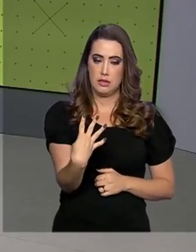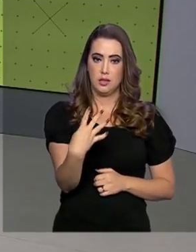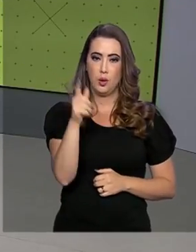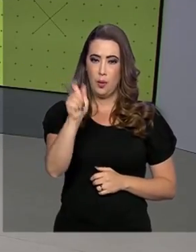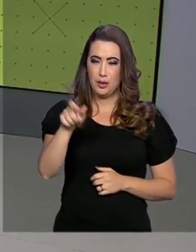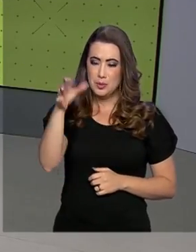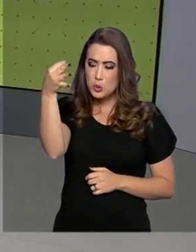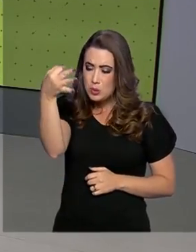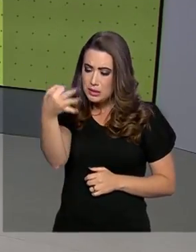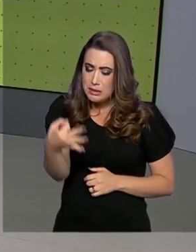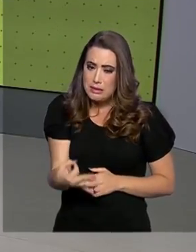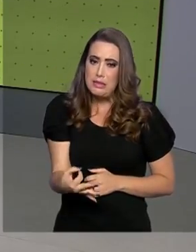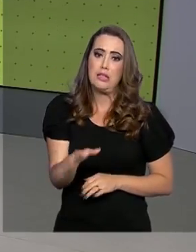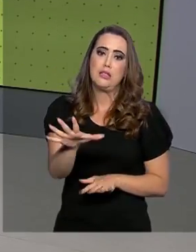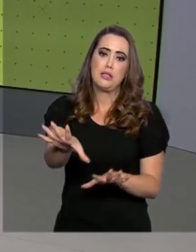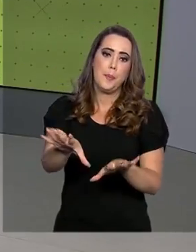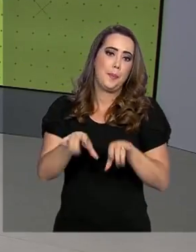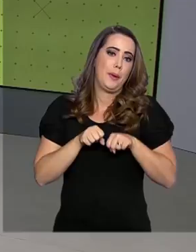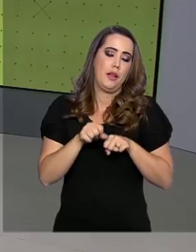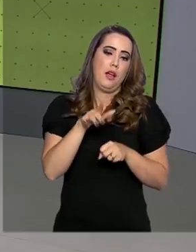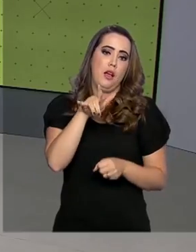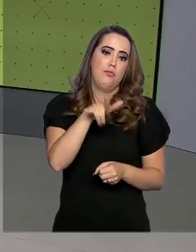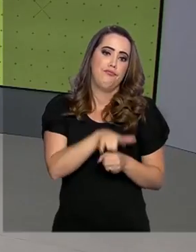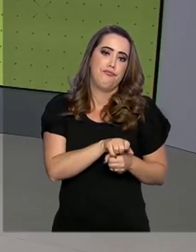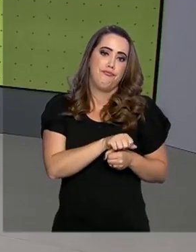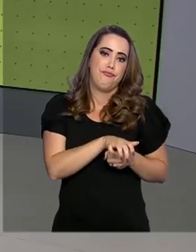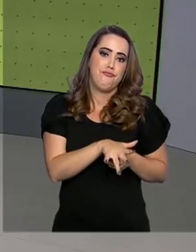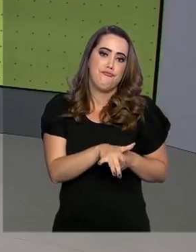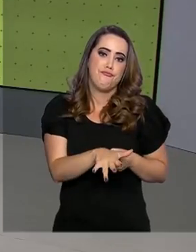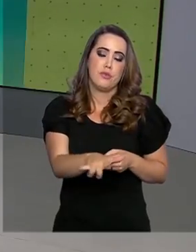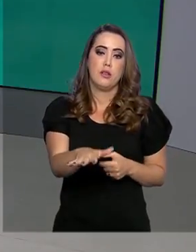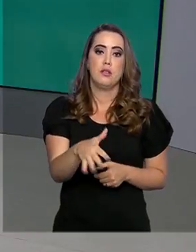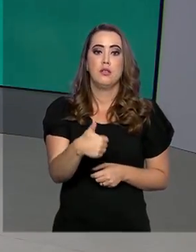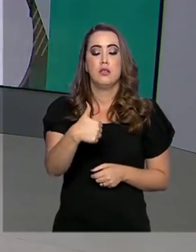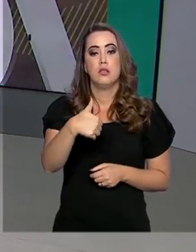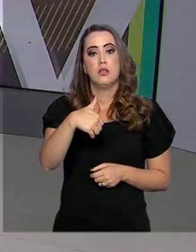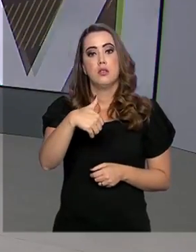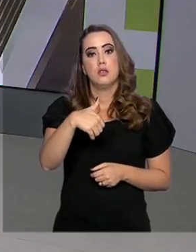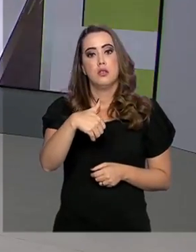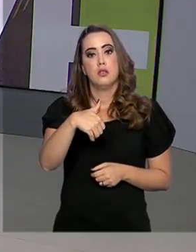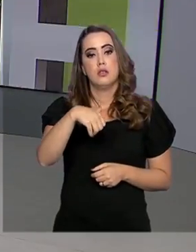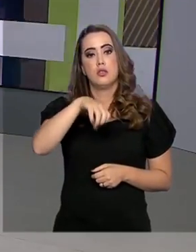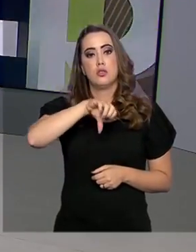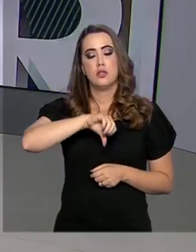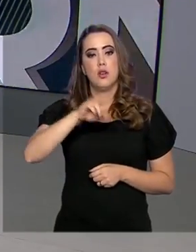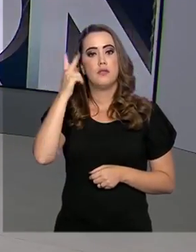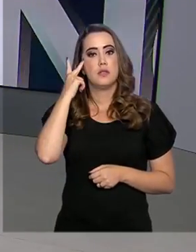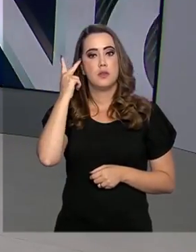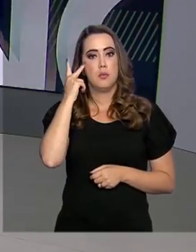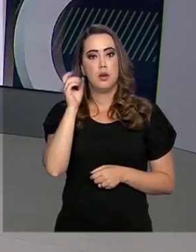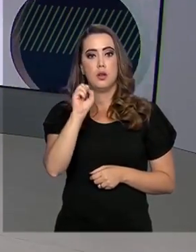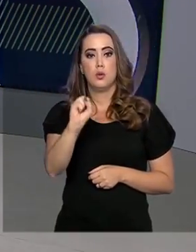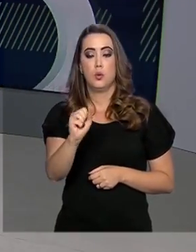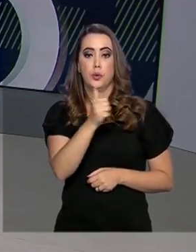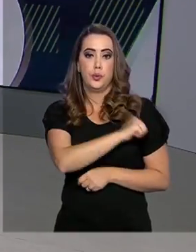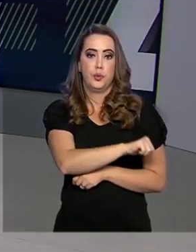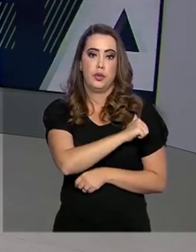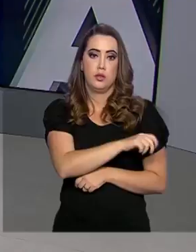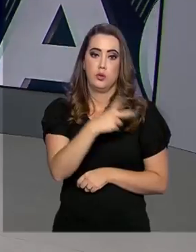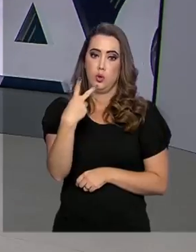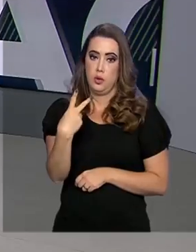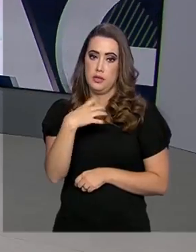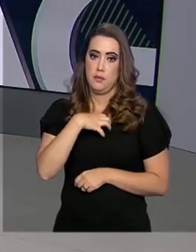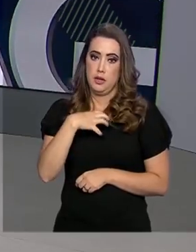casos confirmados de Covid-19. 19 em São Paulo, 8 no Rio de Janeiro, 2 na Bahia, 1 em